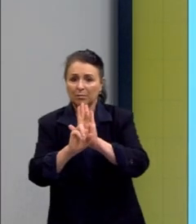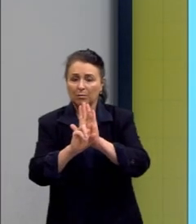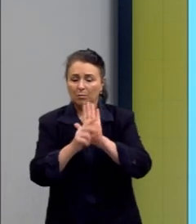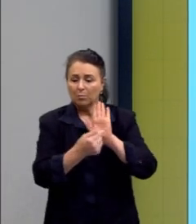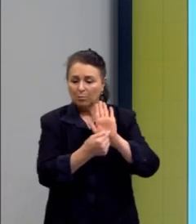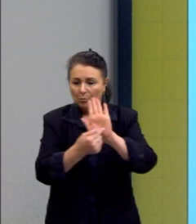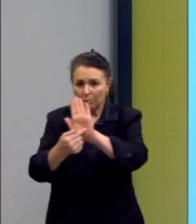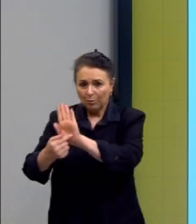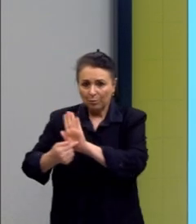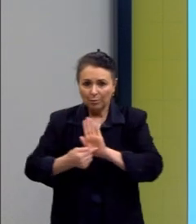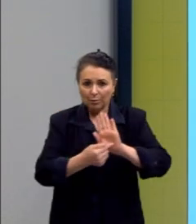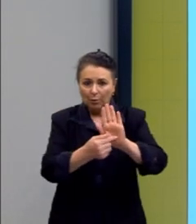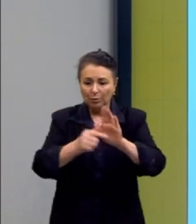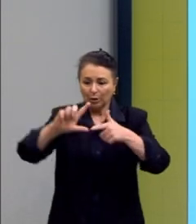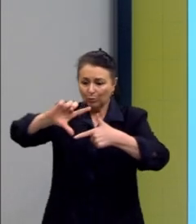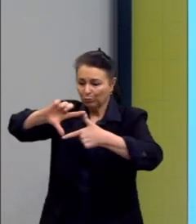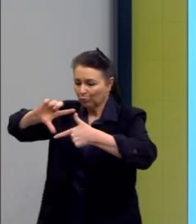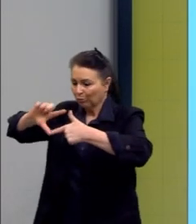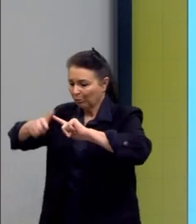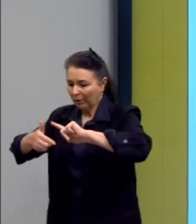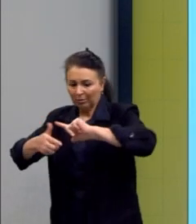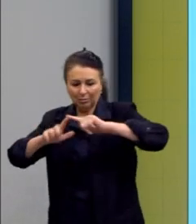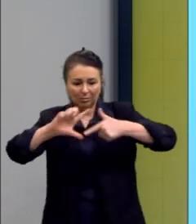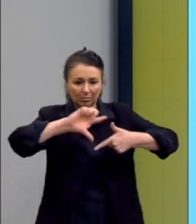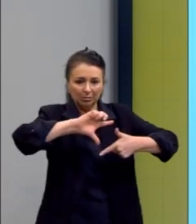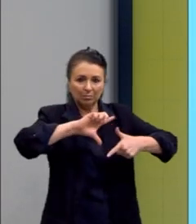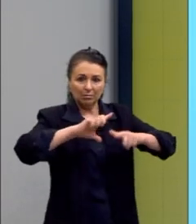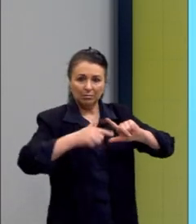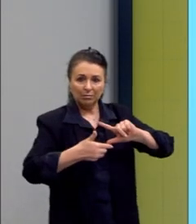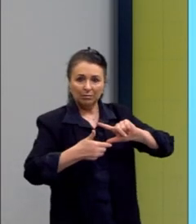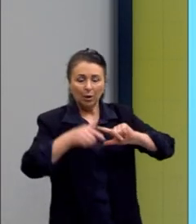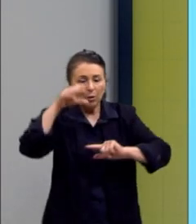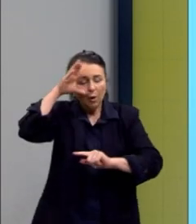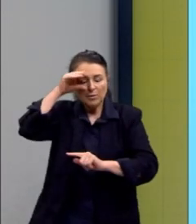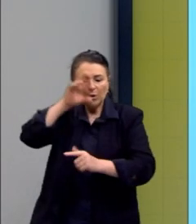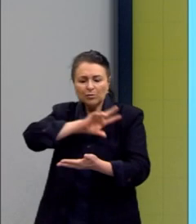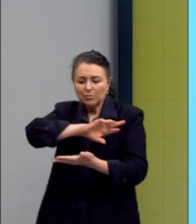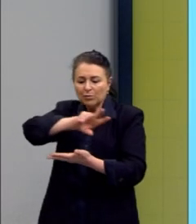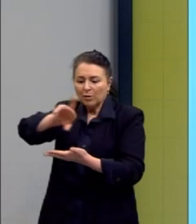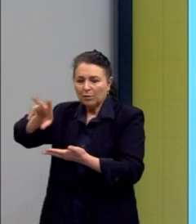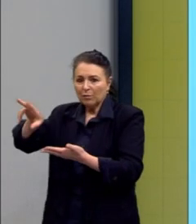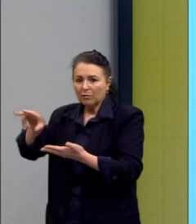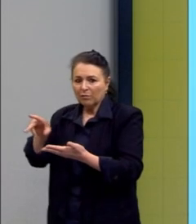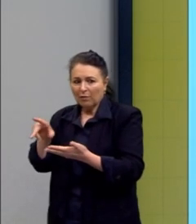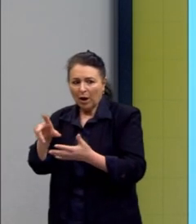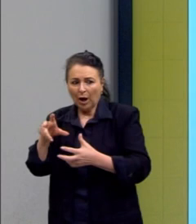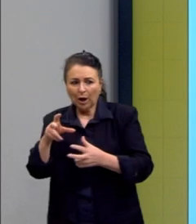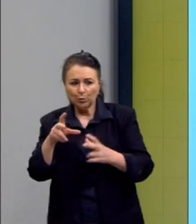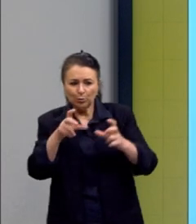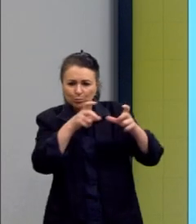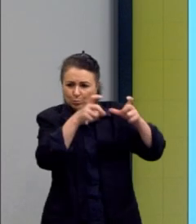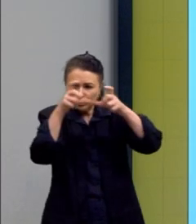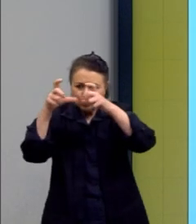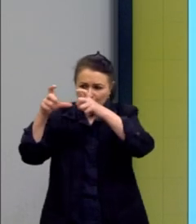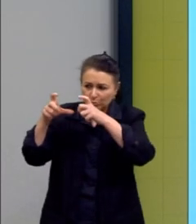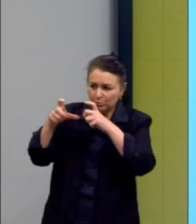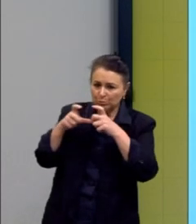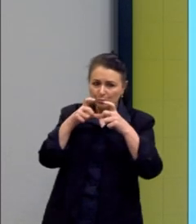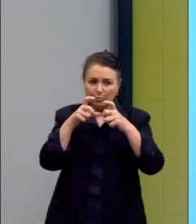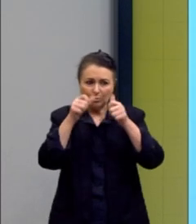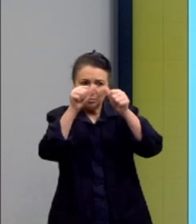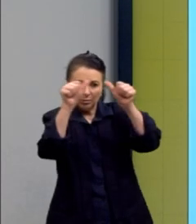geometrizou, ou seja, observou de vários ângulos essa figura